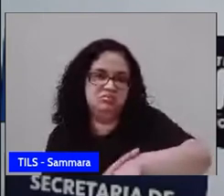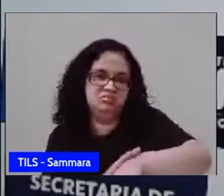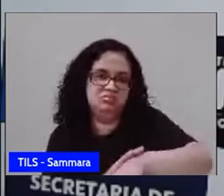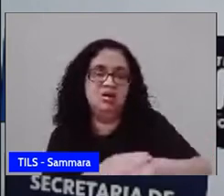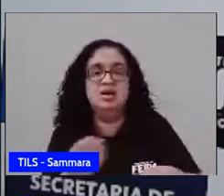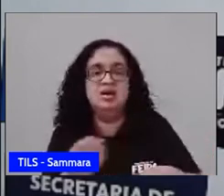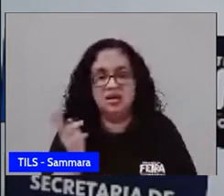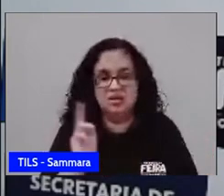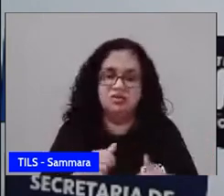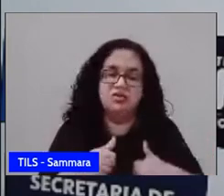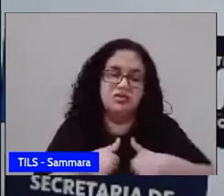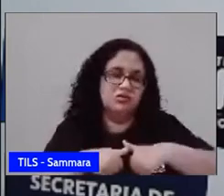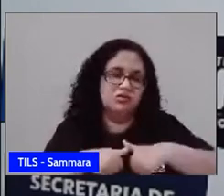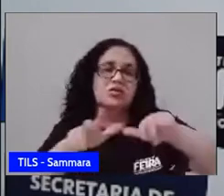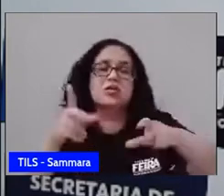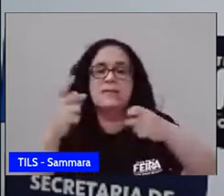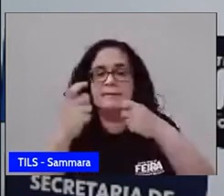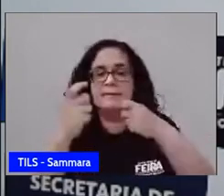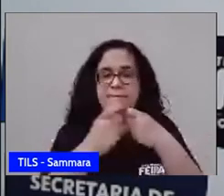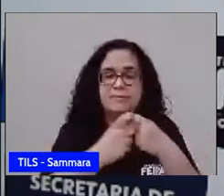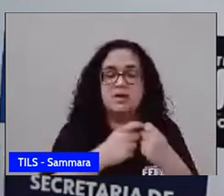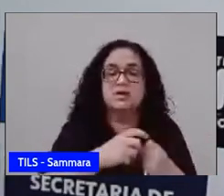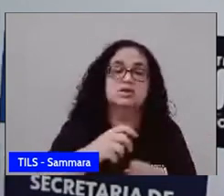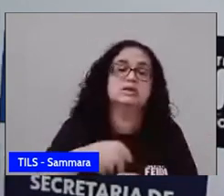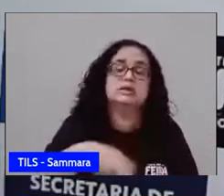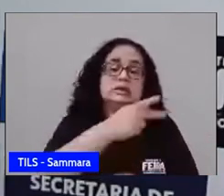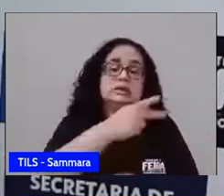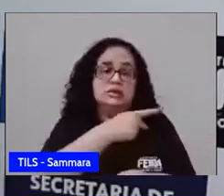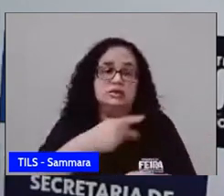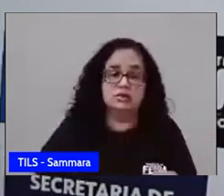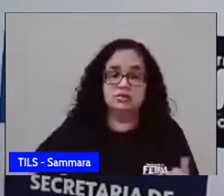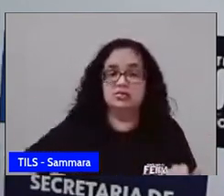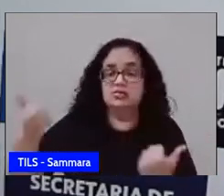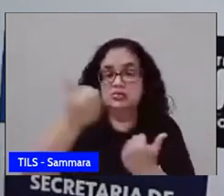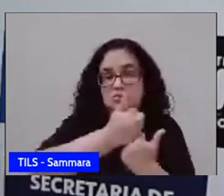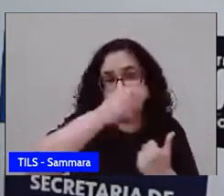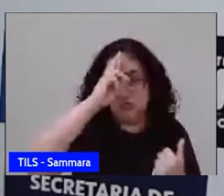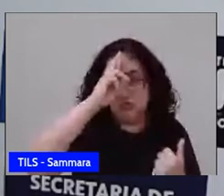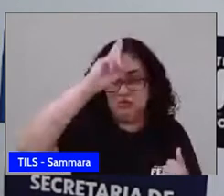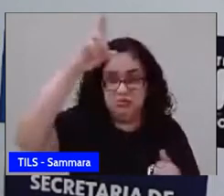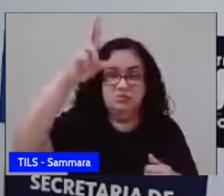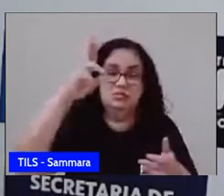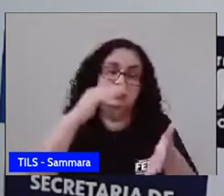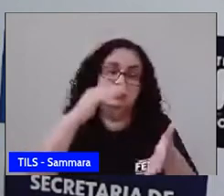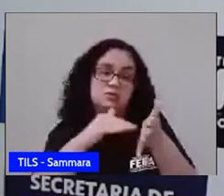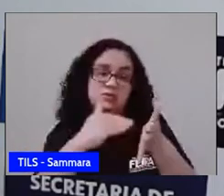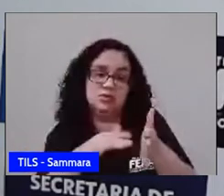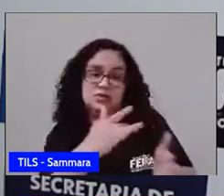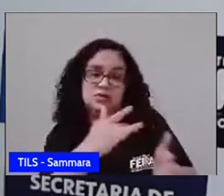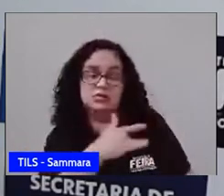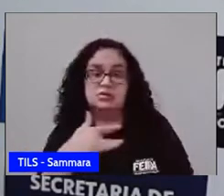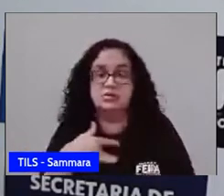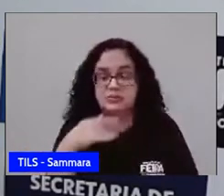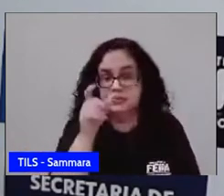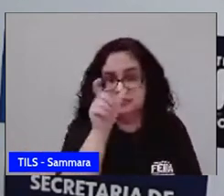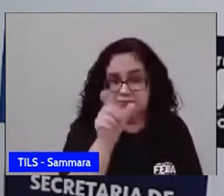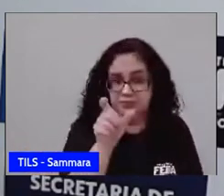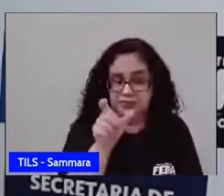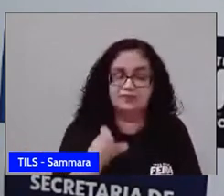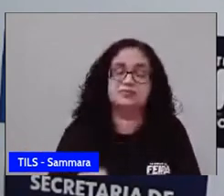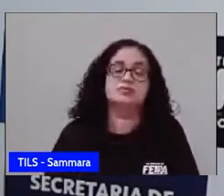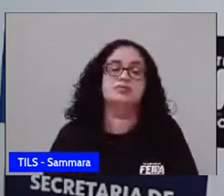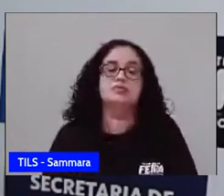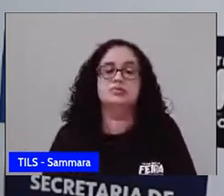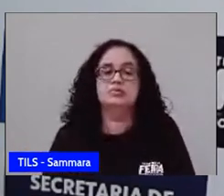de se tornar presidente de uma grande empresa de gerenciamento de planos de saúde. Tá bom? Bom,